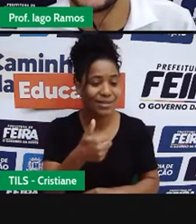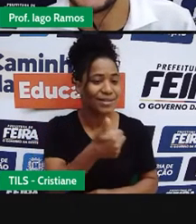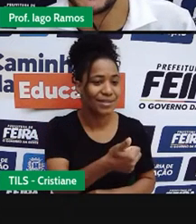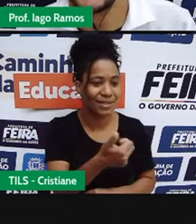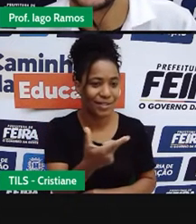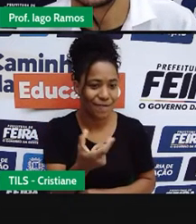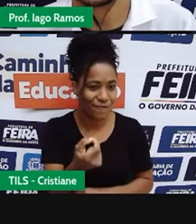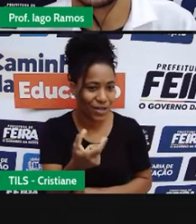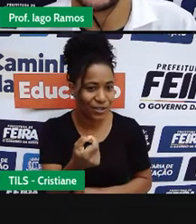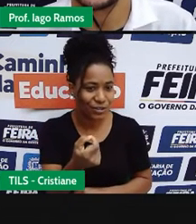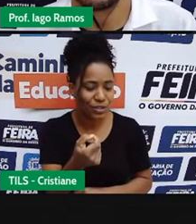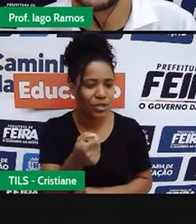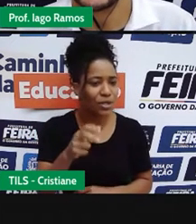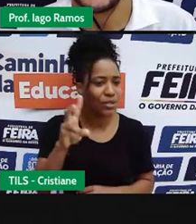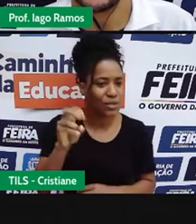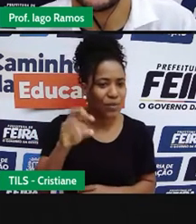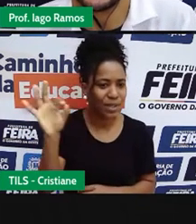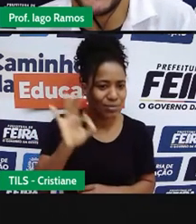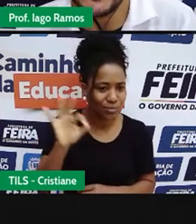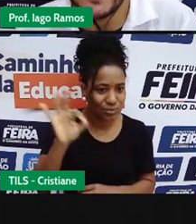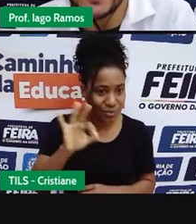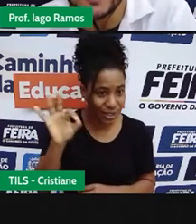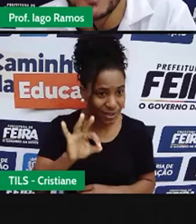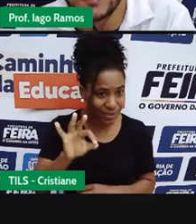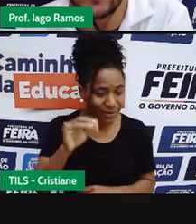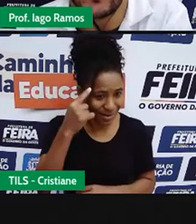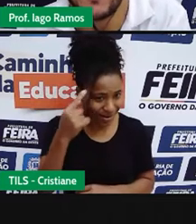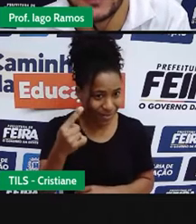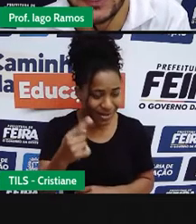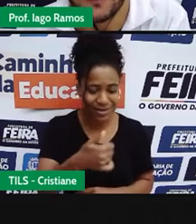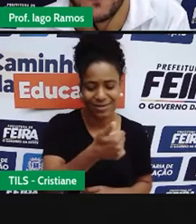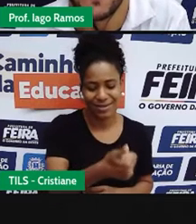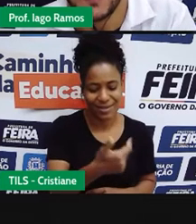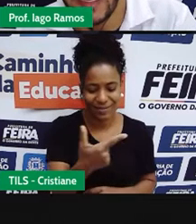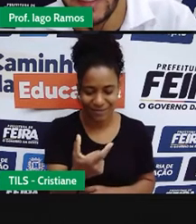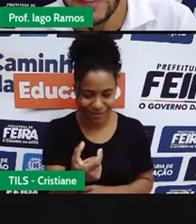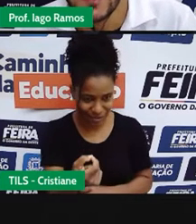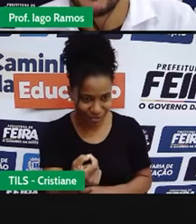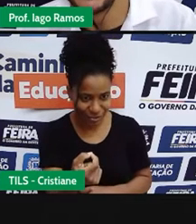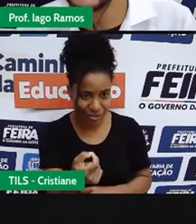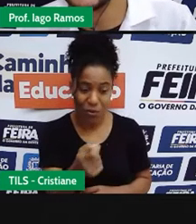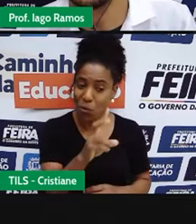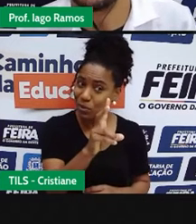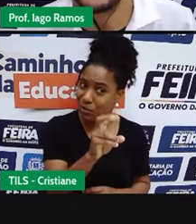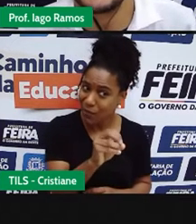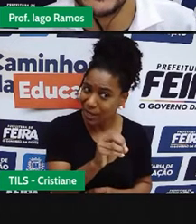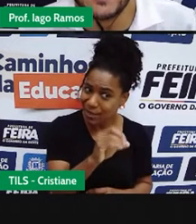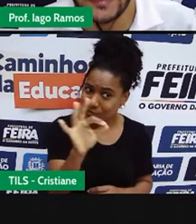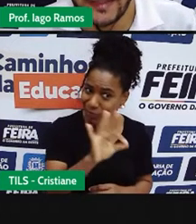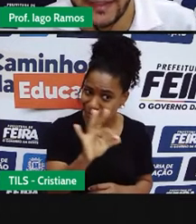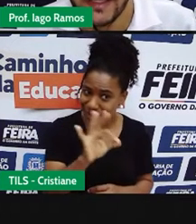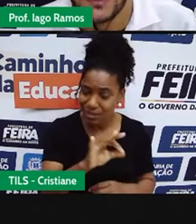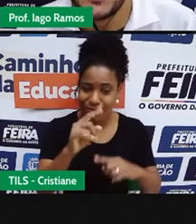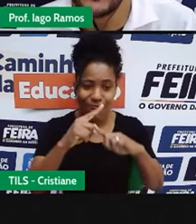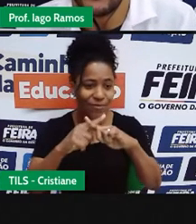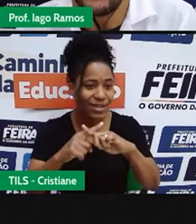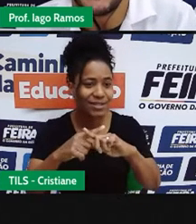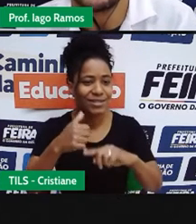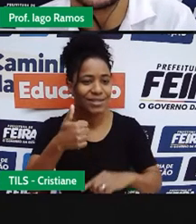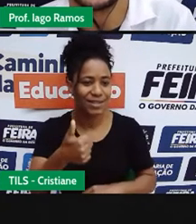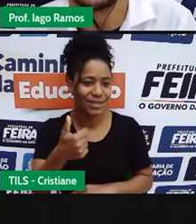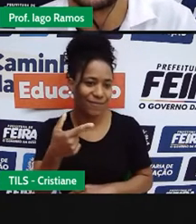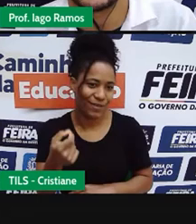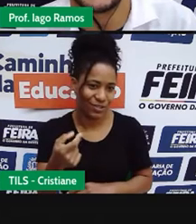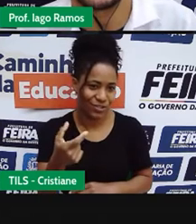é só fazer 50% vezes 120, tá? Mas você não pode esquecer de